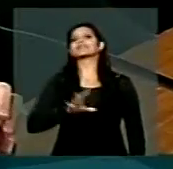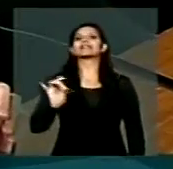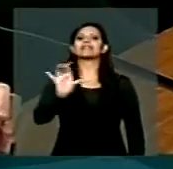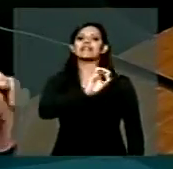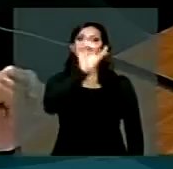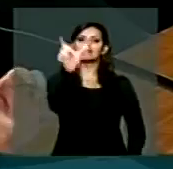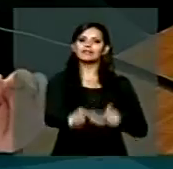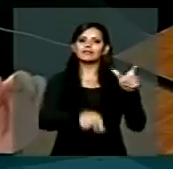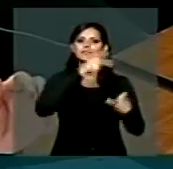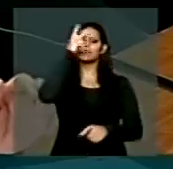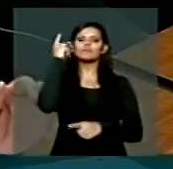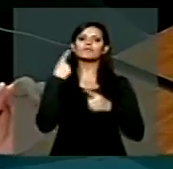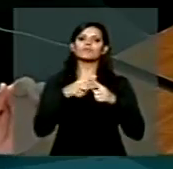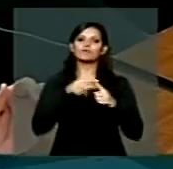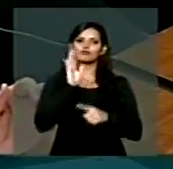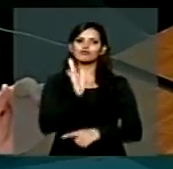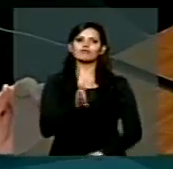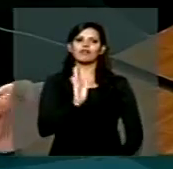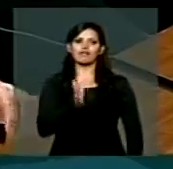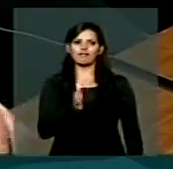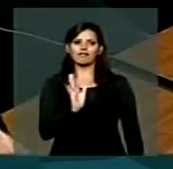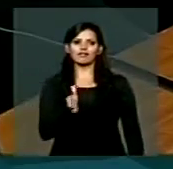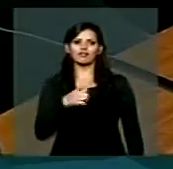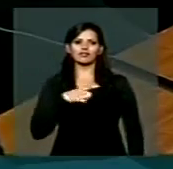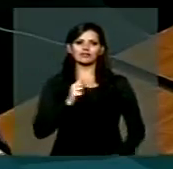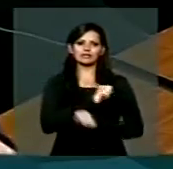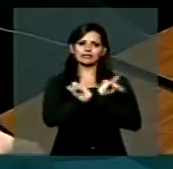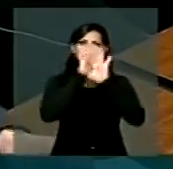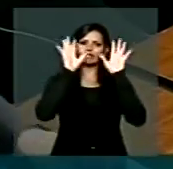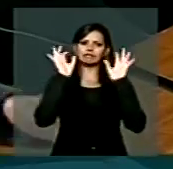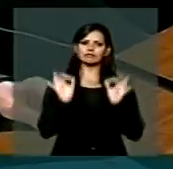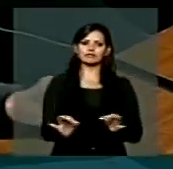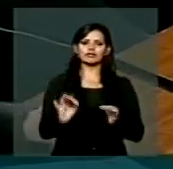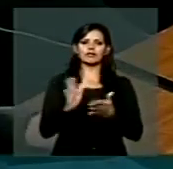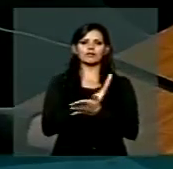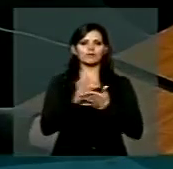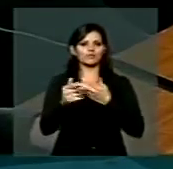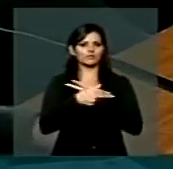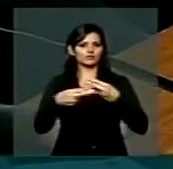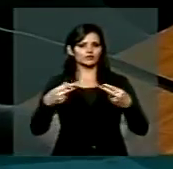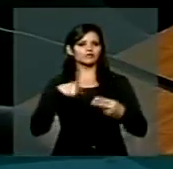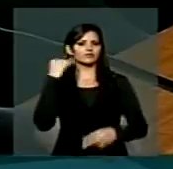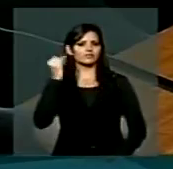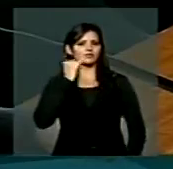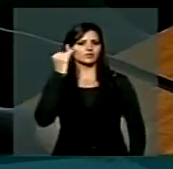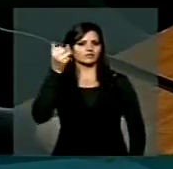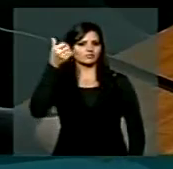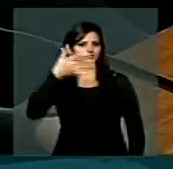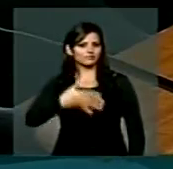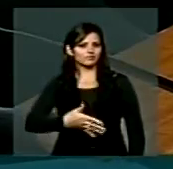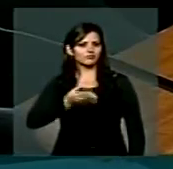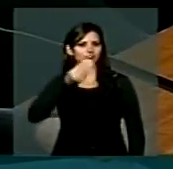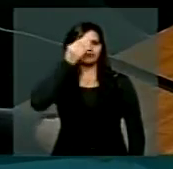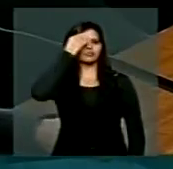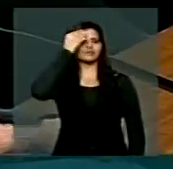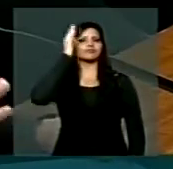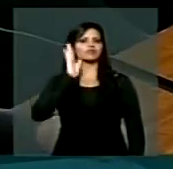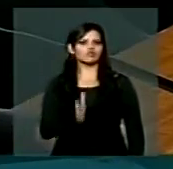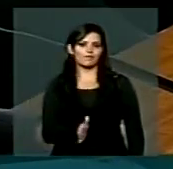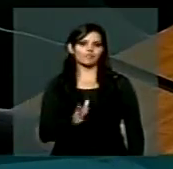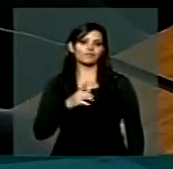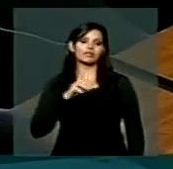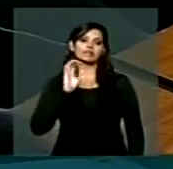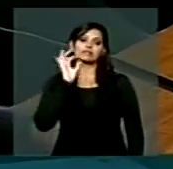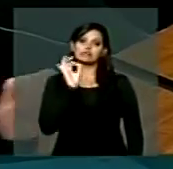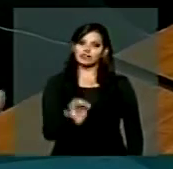vocês também já nos esclareceu algumas coisas aqui importantes e não vai, com certeza,